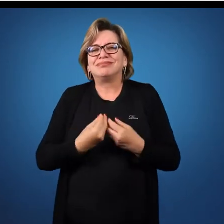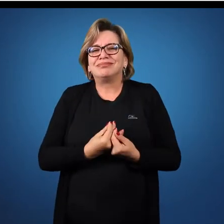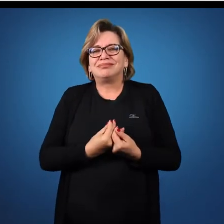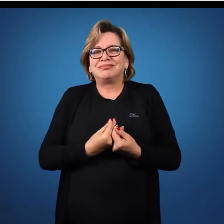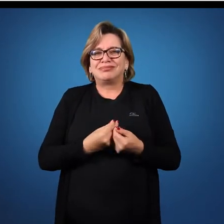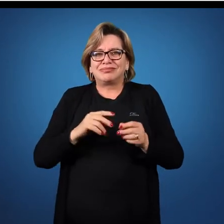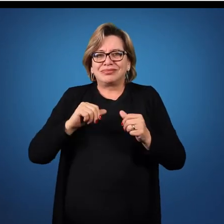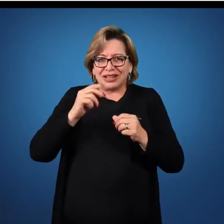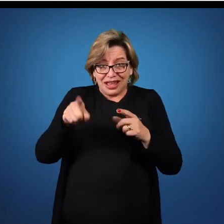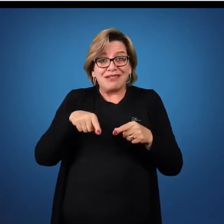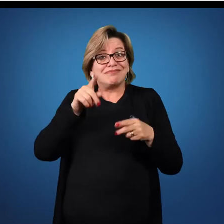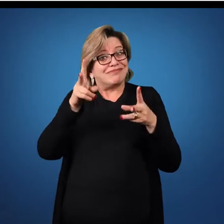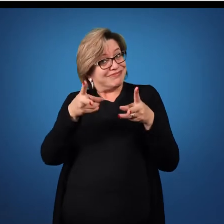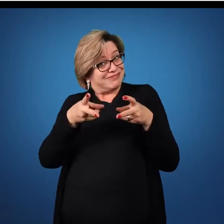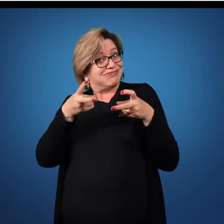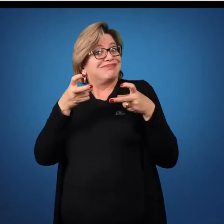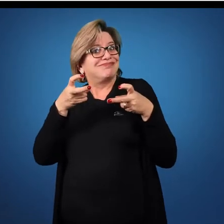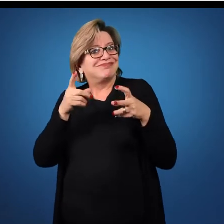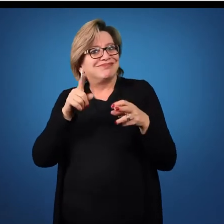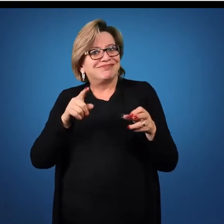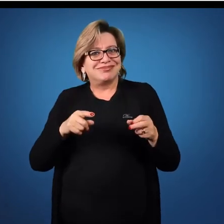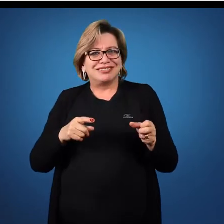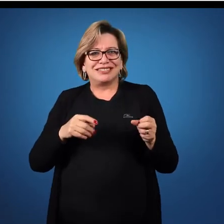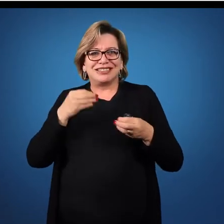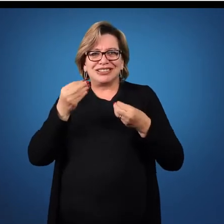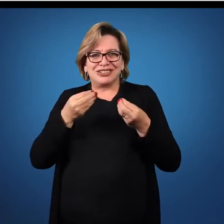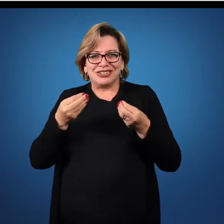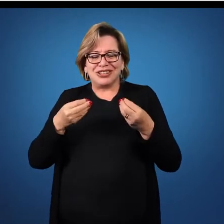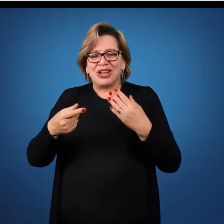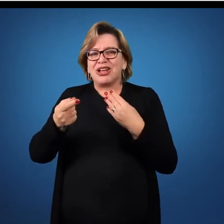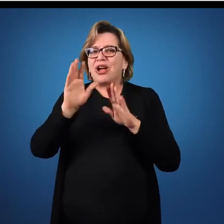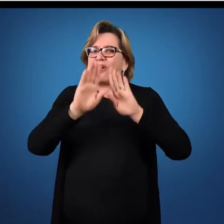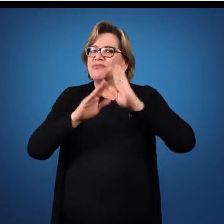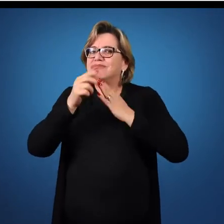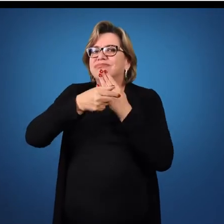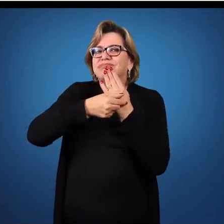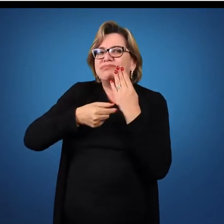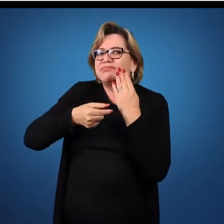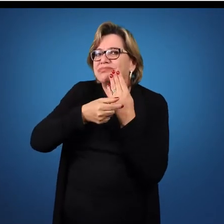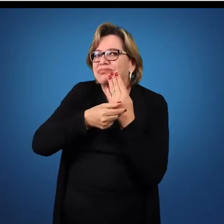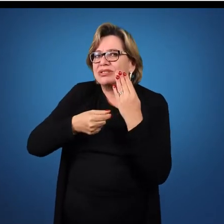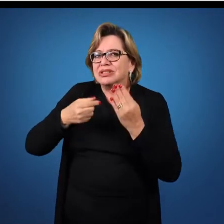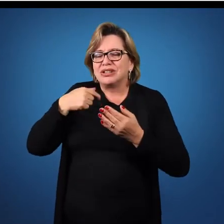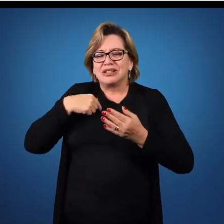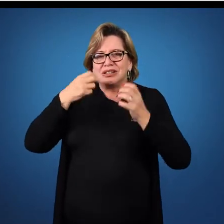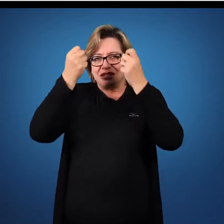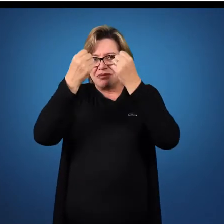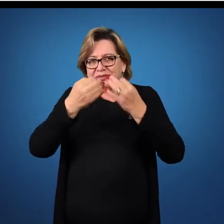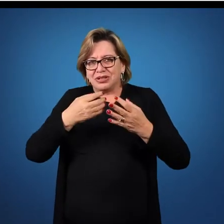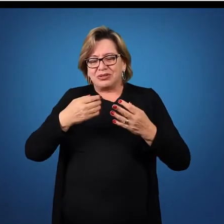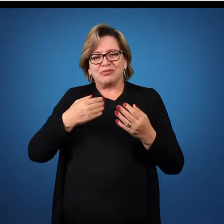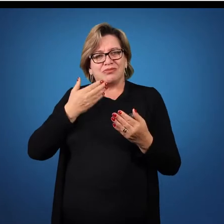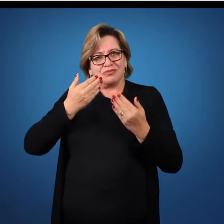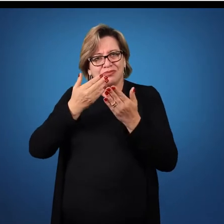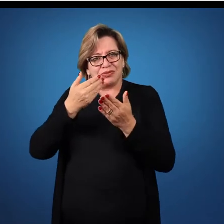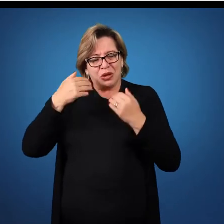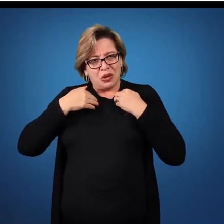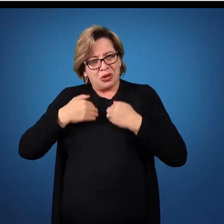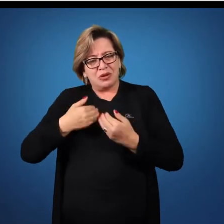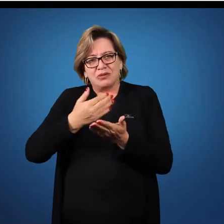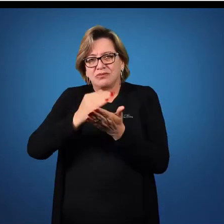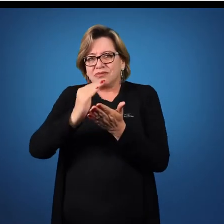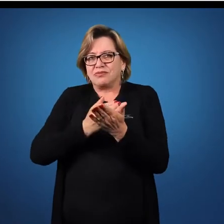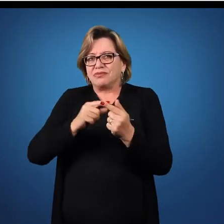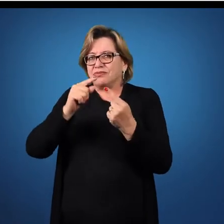Isso é percepção. Segundo alguns teóricos, o nosso corpo se divide entre razão e